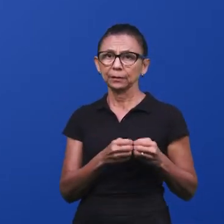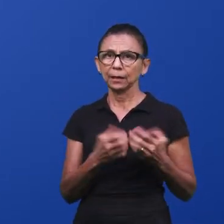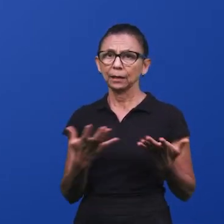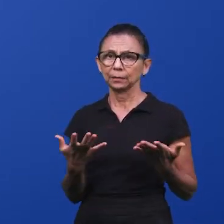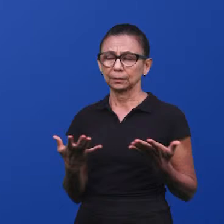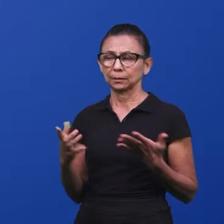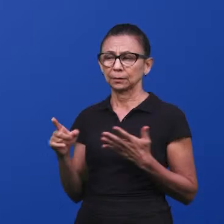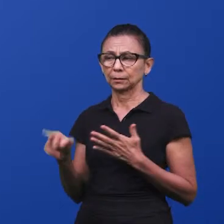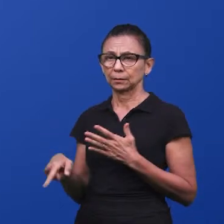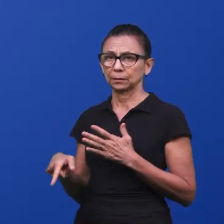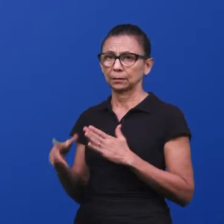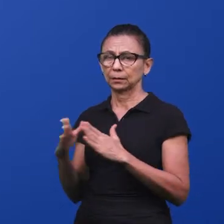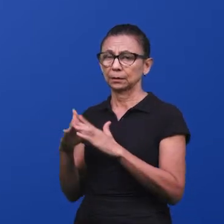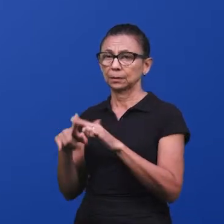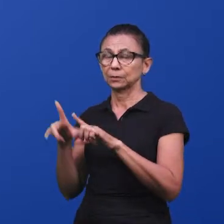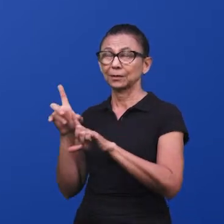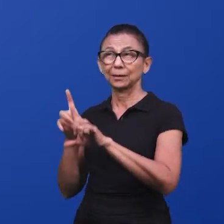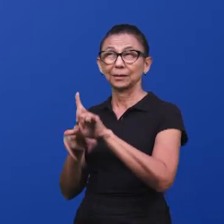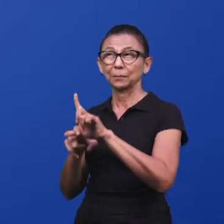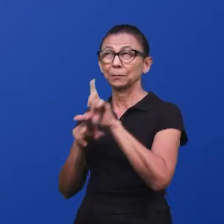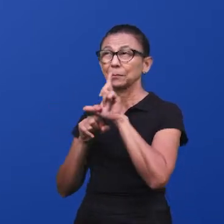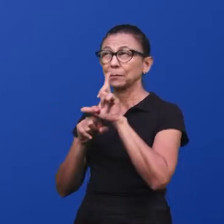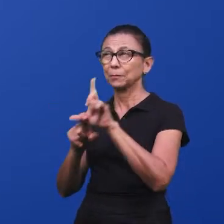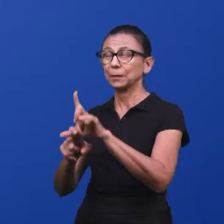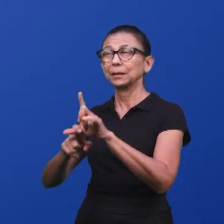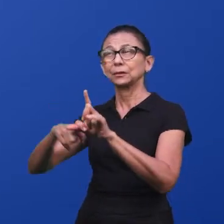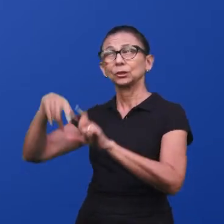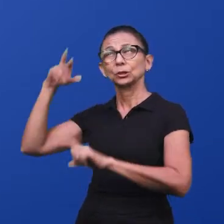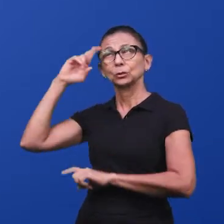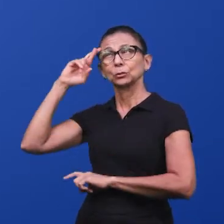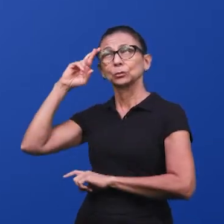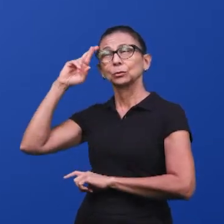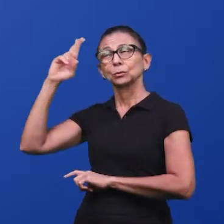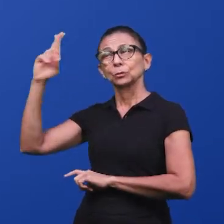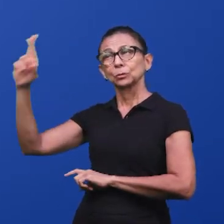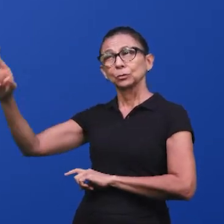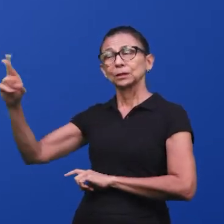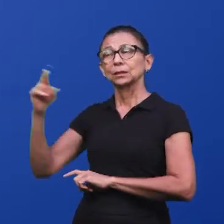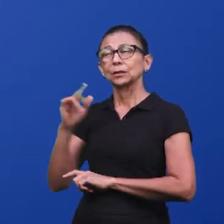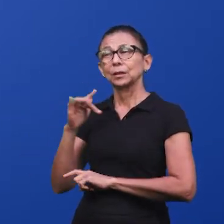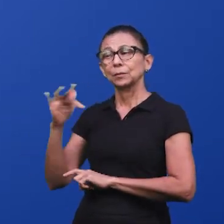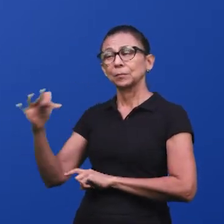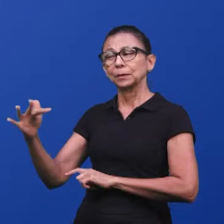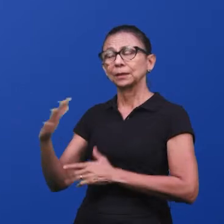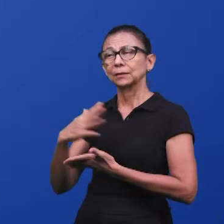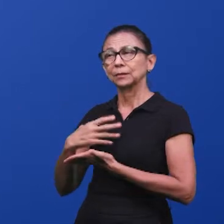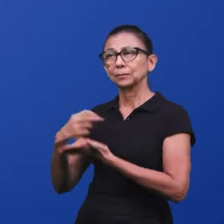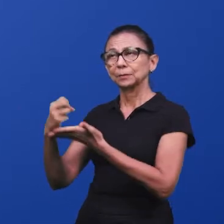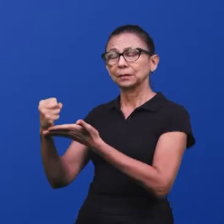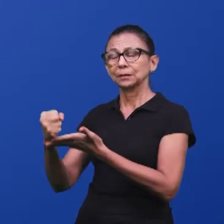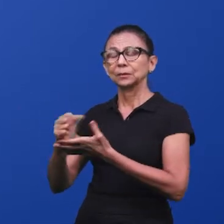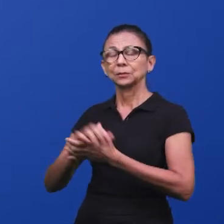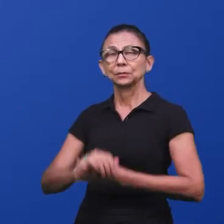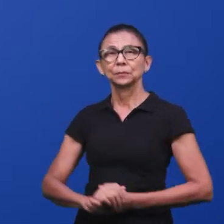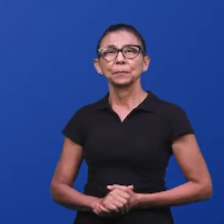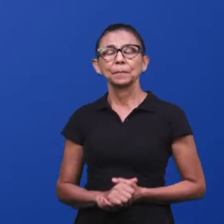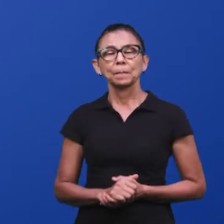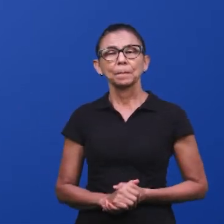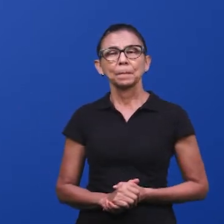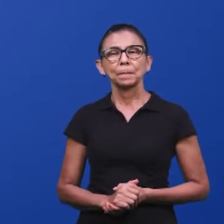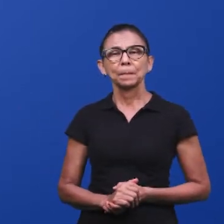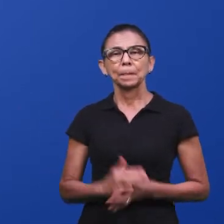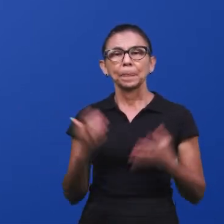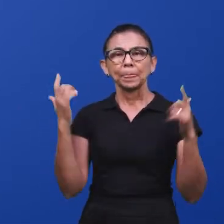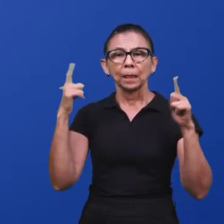Senhor. Quando a igreja for arrebatada, ela estará caminhando no deserto. Assim como diz ali em Cantares, capítulo 3, versículo 6.